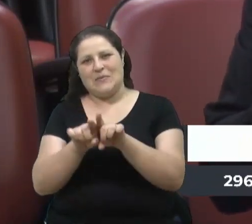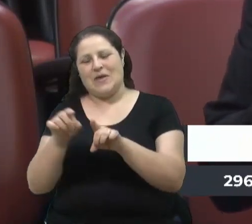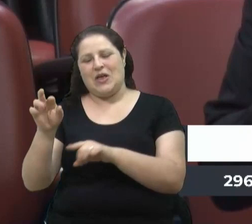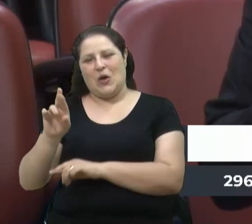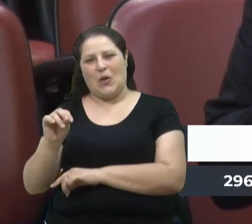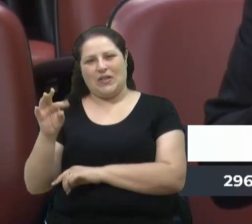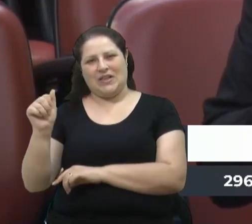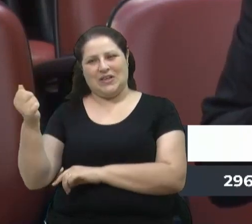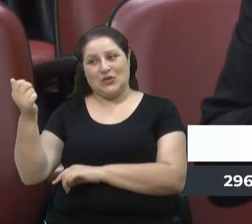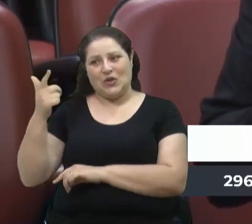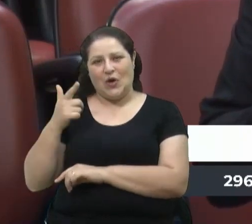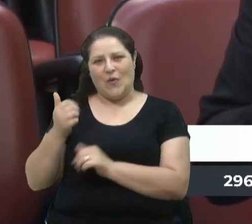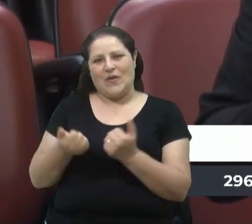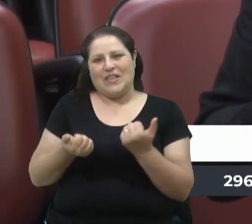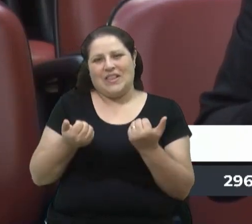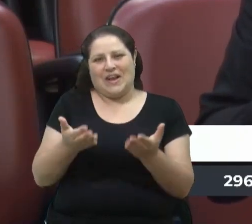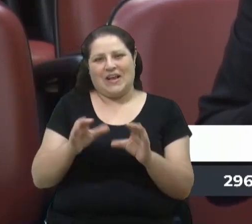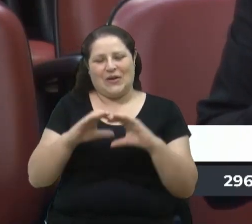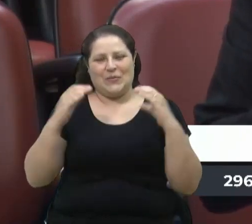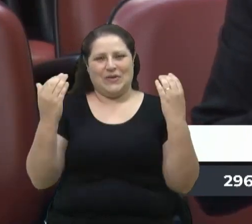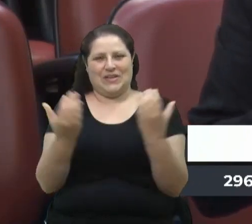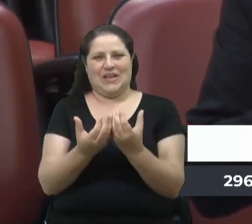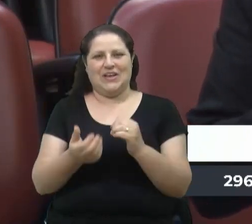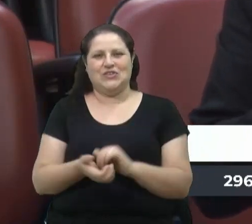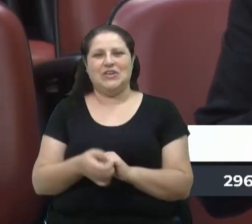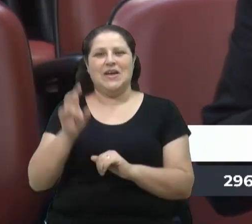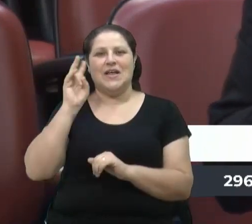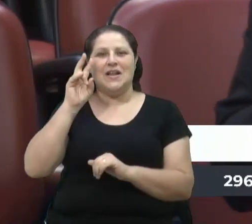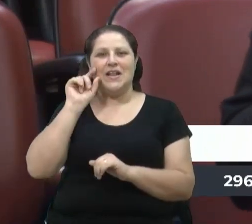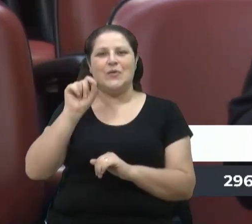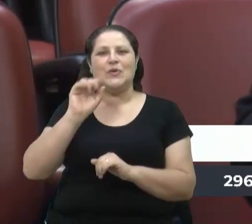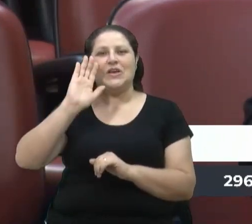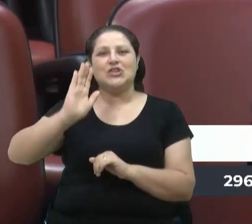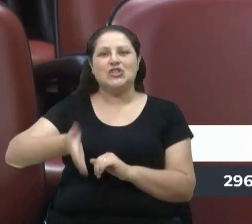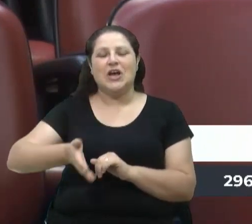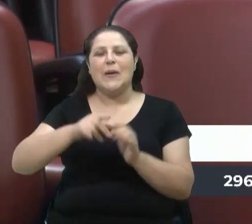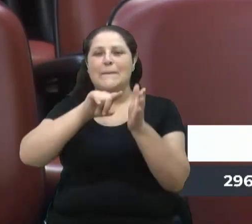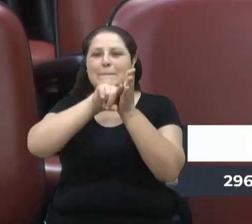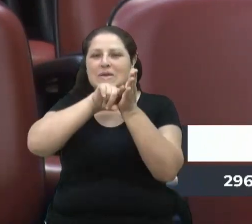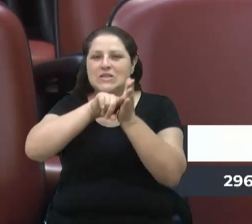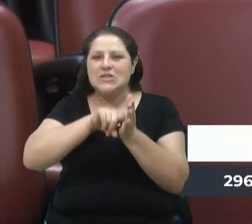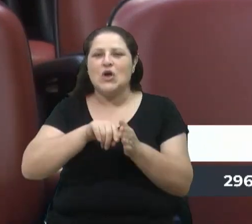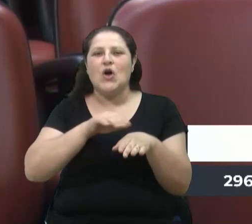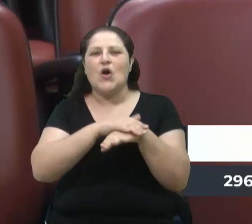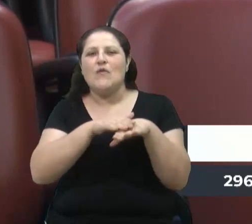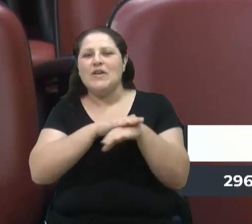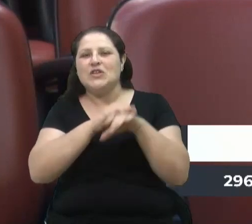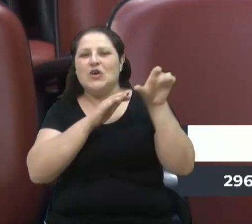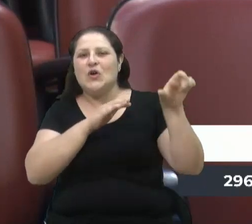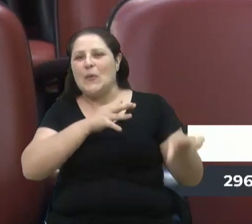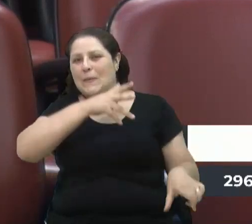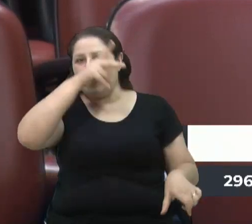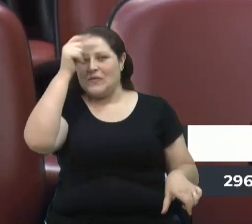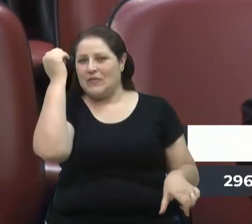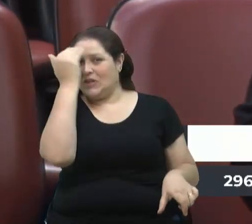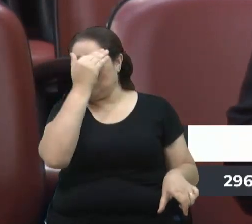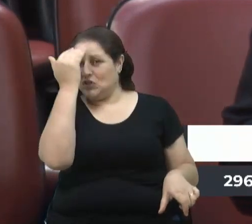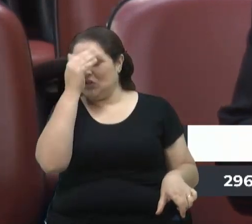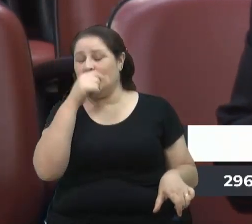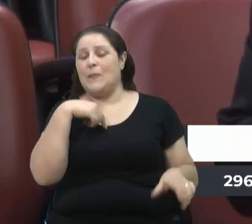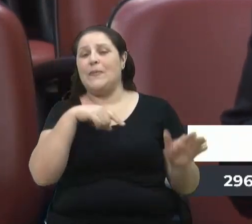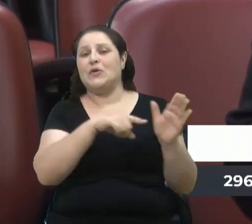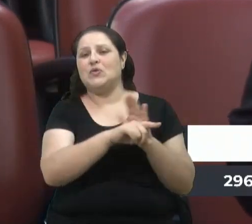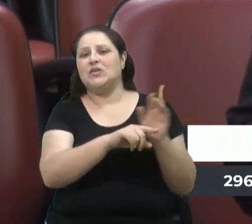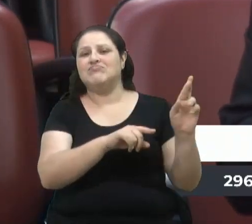para a nossa comunidade. Lembrando que a gente já consultou o prefeito Odilói e tem um projeto